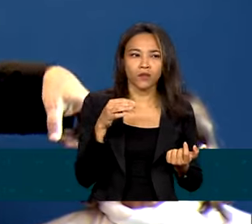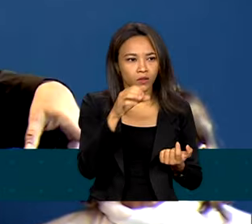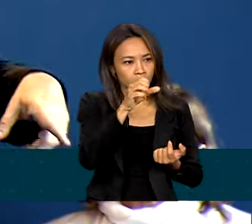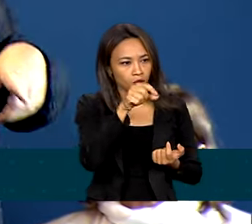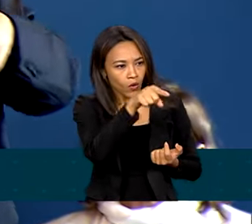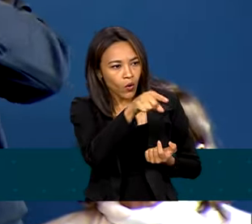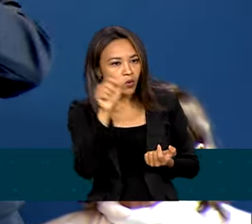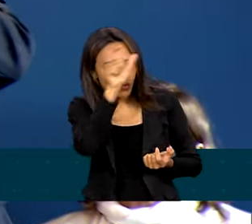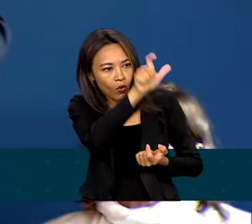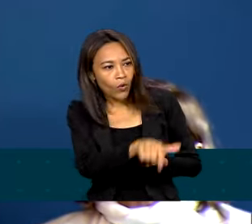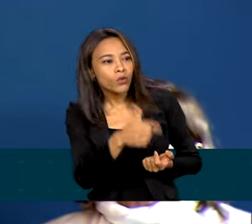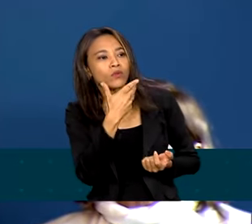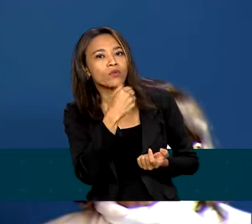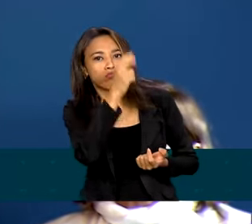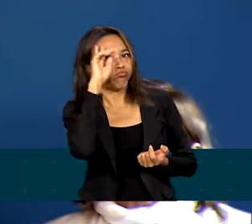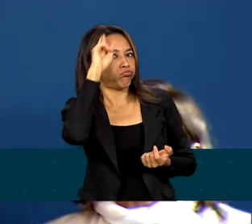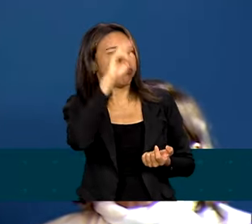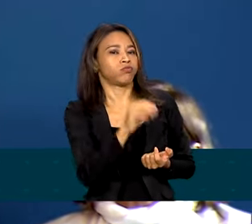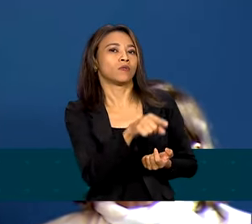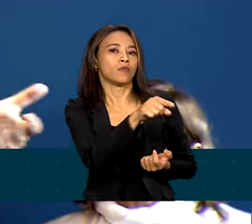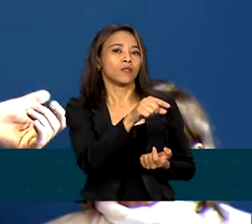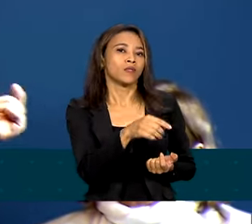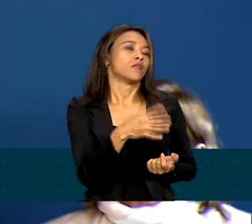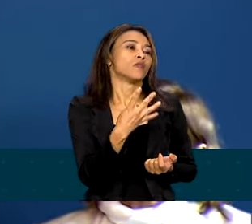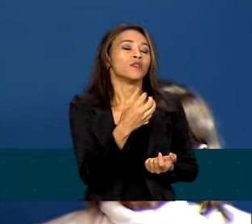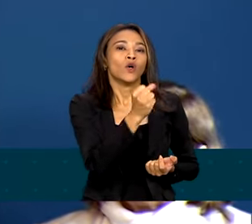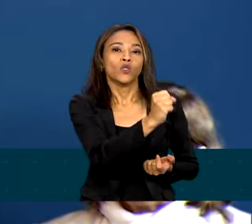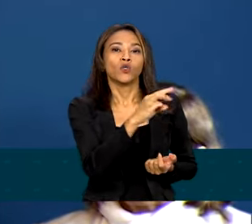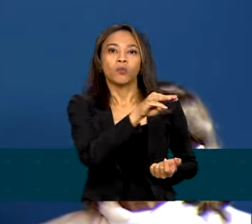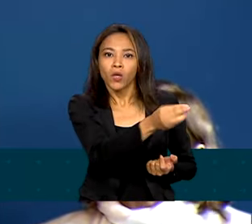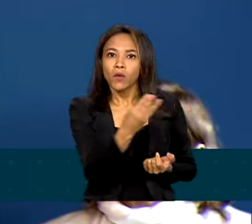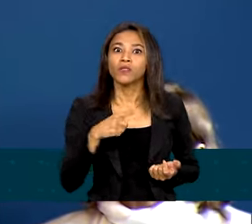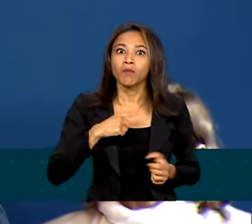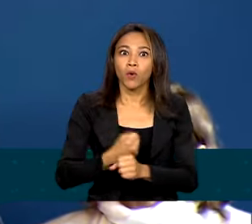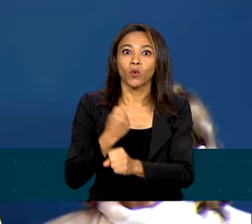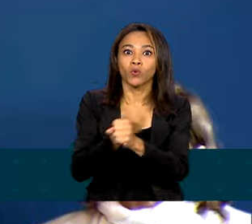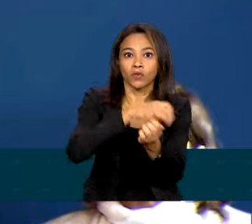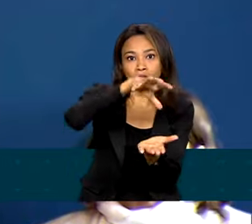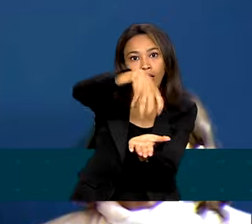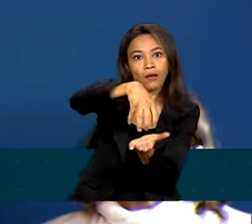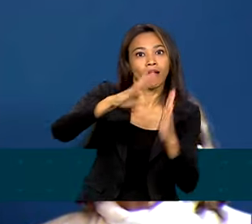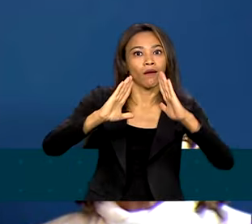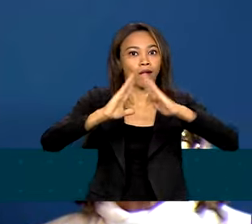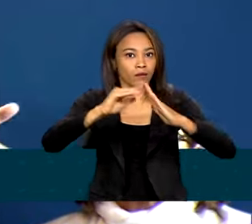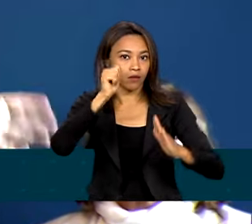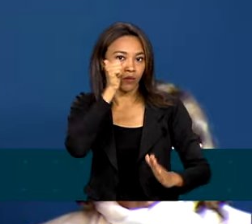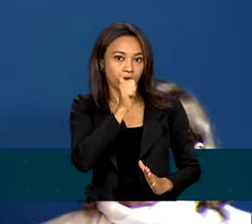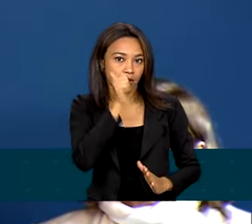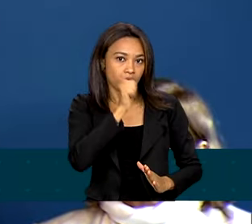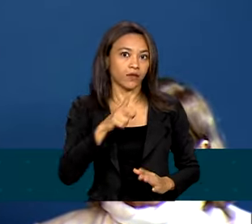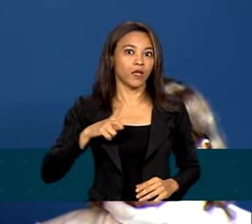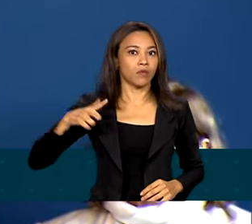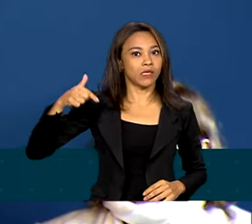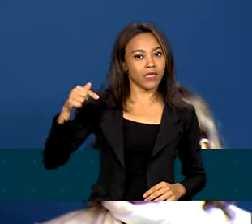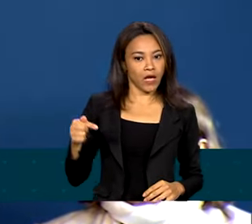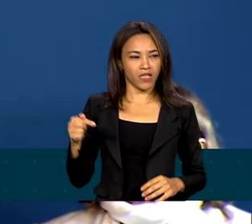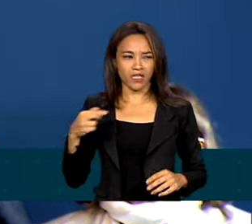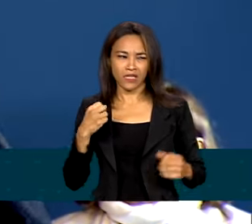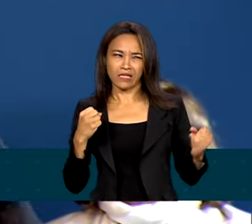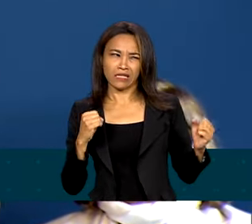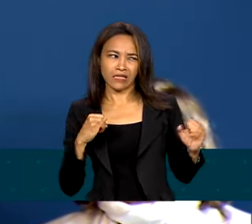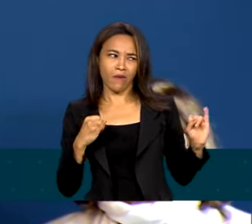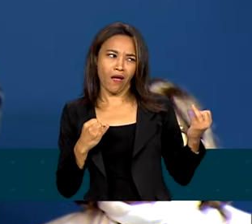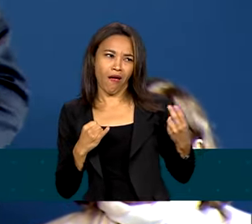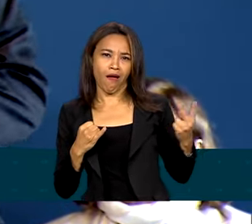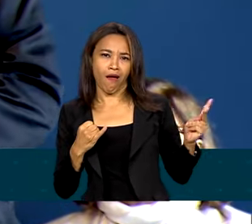do Tadeu. Nós temos as 40 Casas da Mulher, que vamos construir juntos. Nós temos 7 funcionando. Se eu errar algum número, me corrija.